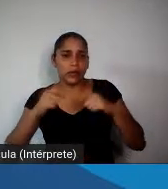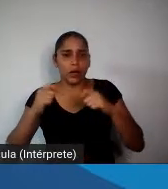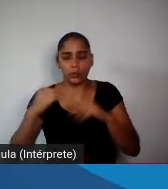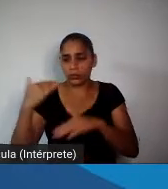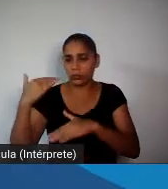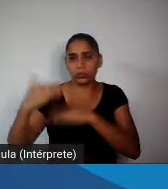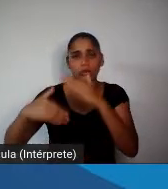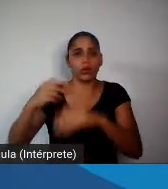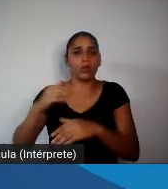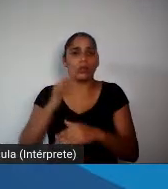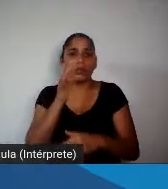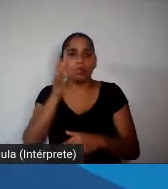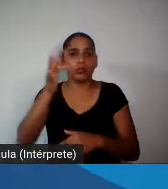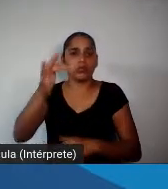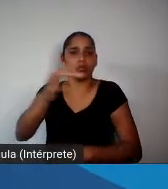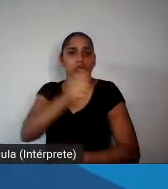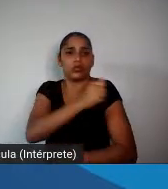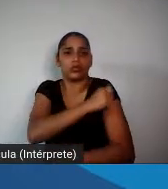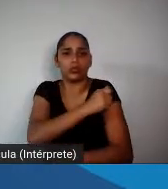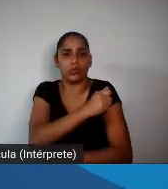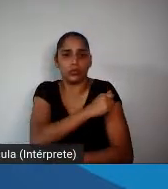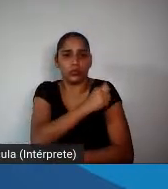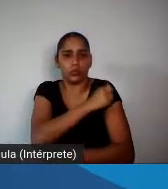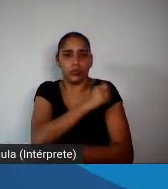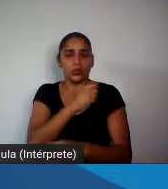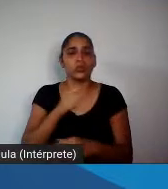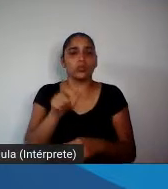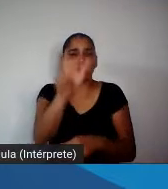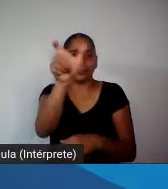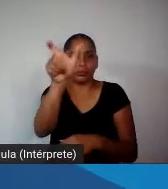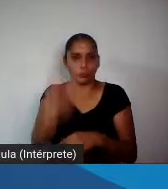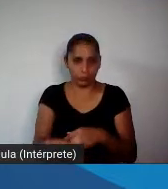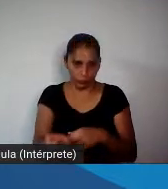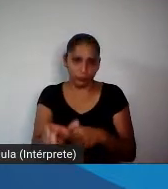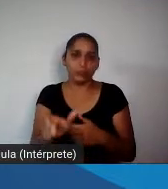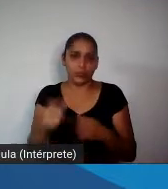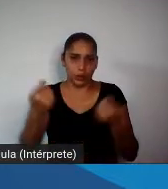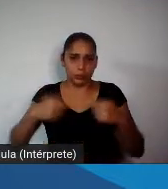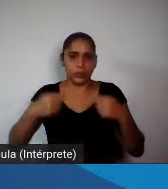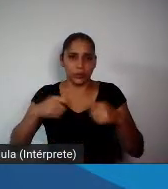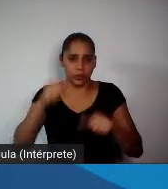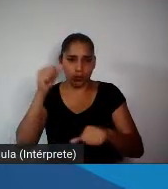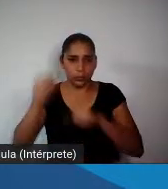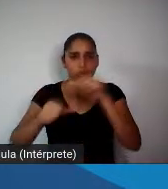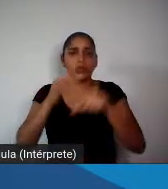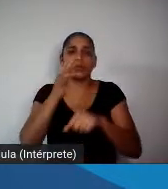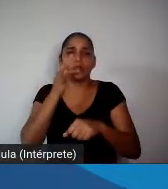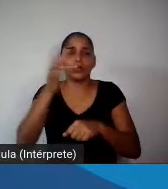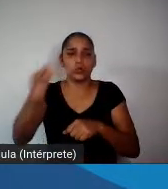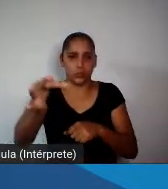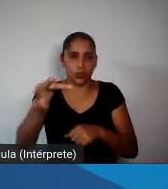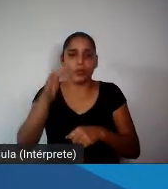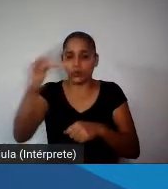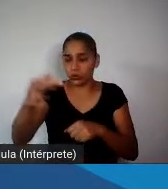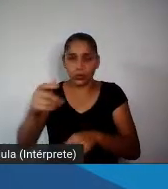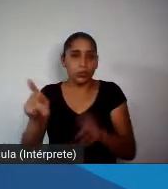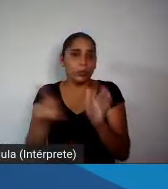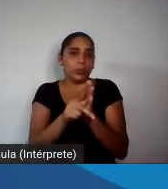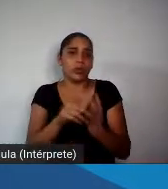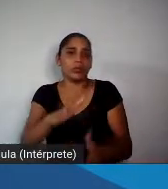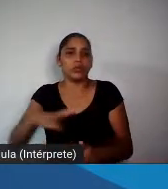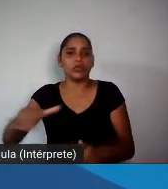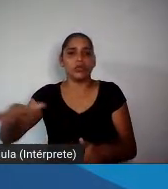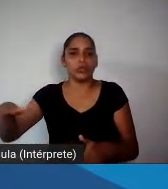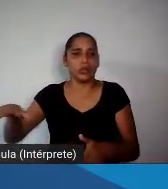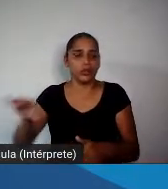que precisará, e nós precisaremos muito dele para as mudanças adequadas. O futuro das crianças realmente não pode ser mais